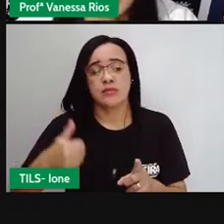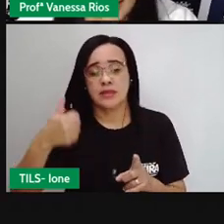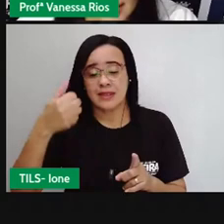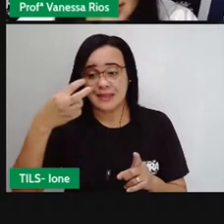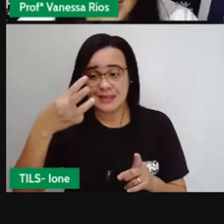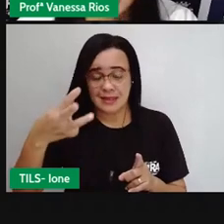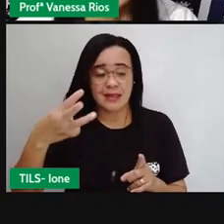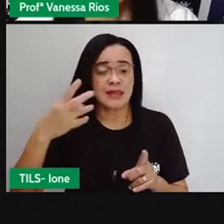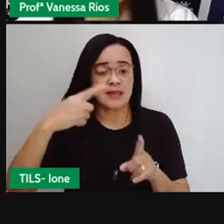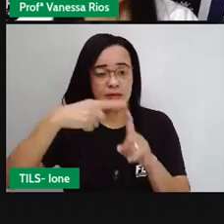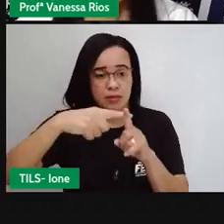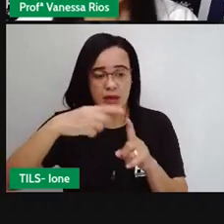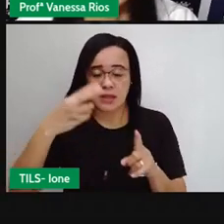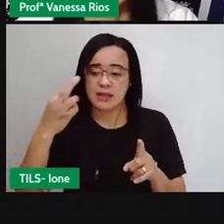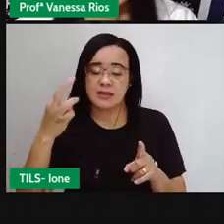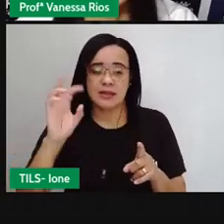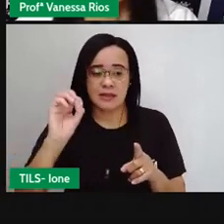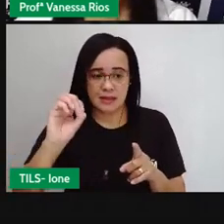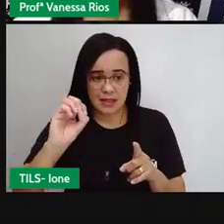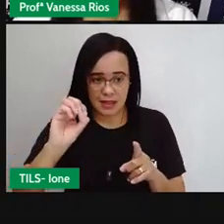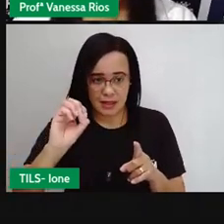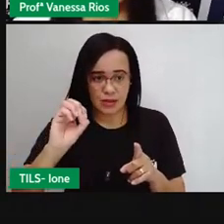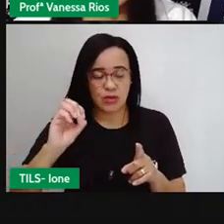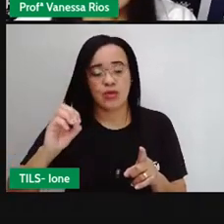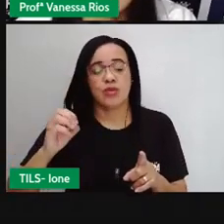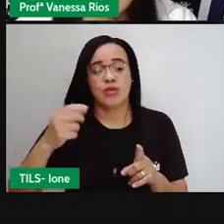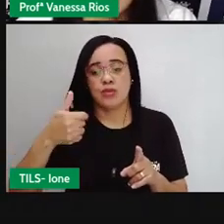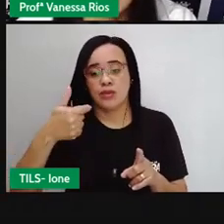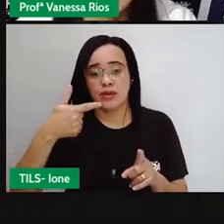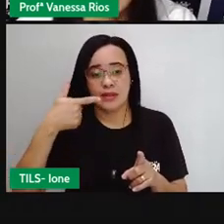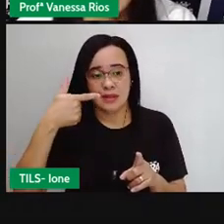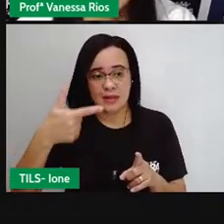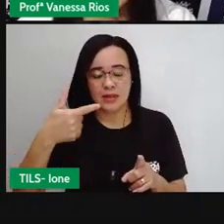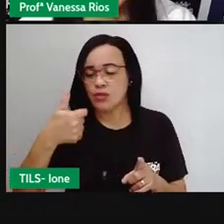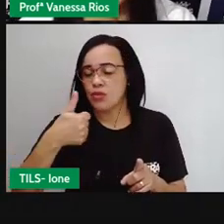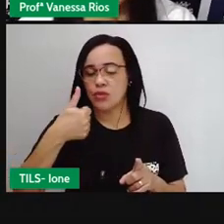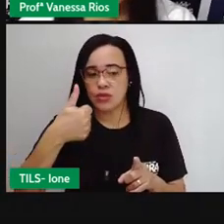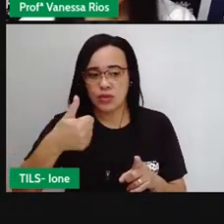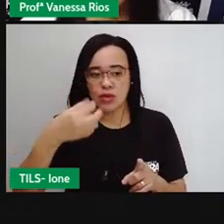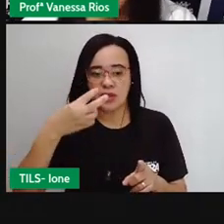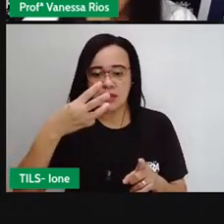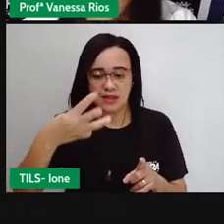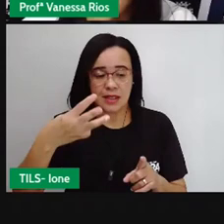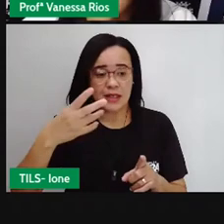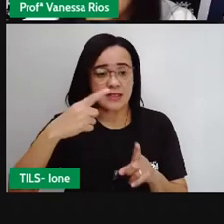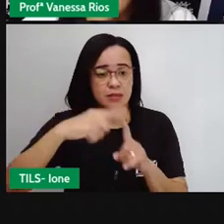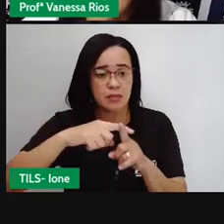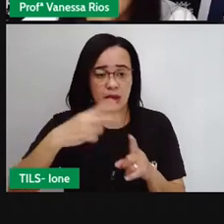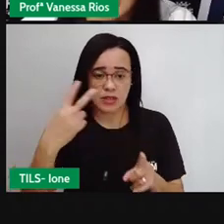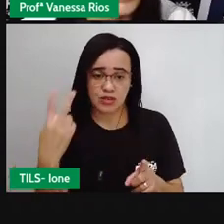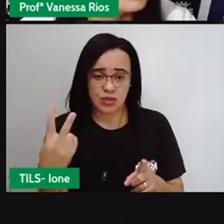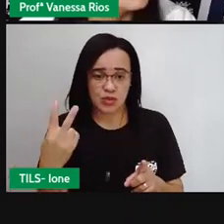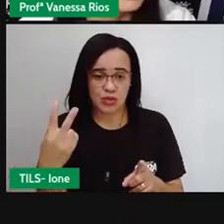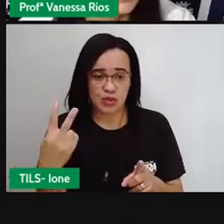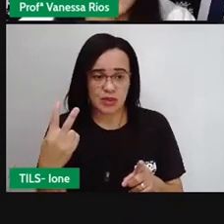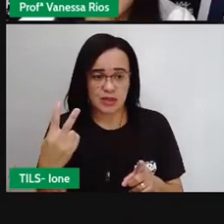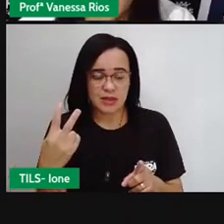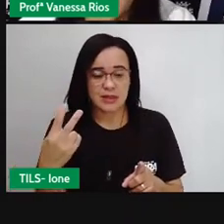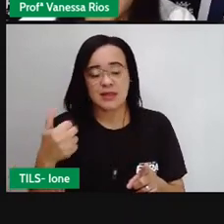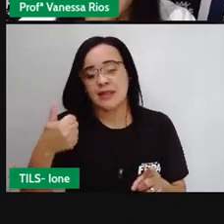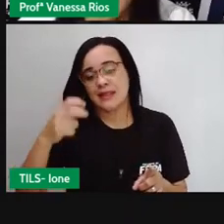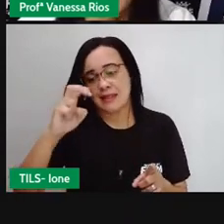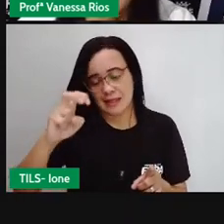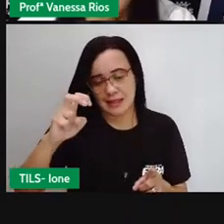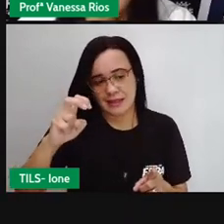treze treze mais dois quinze eita pro e eu posso colocar o quinze inteiro? não